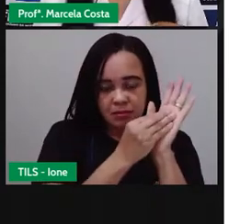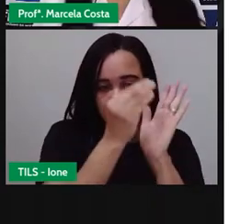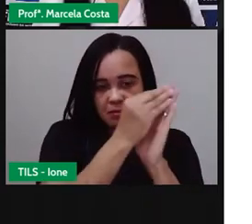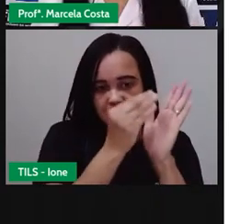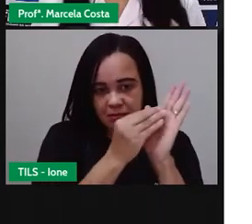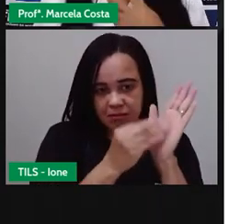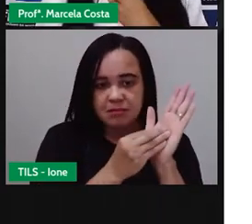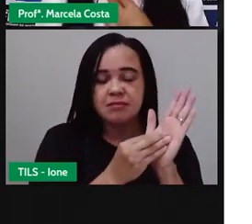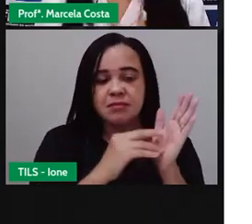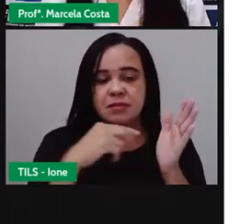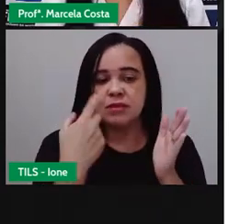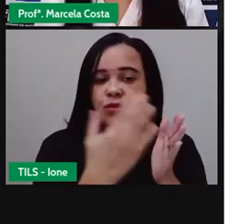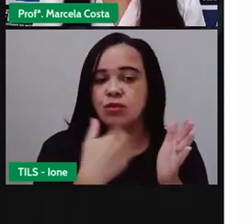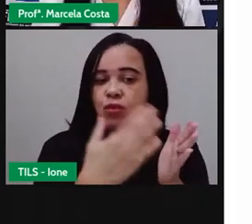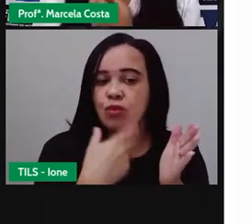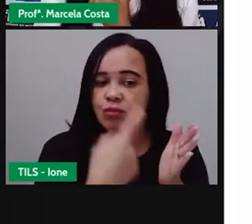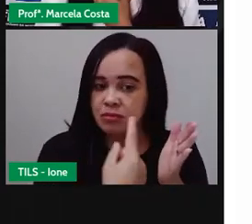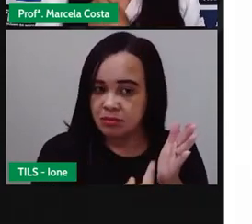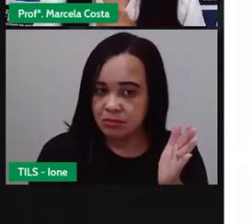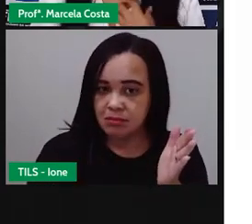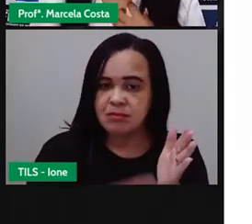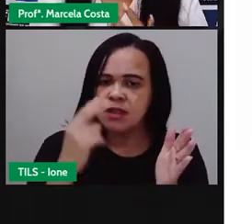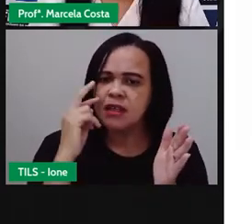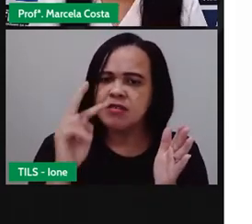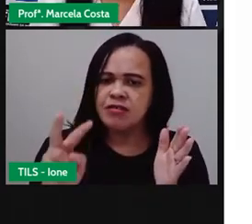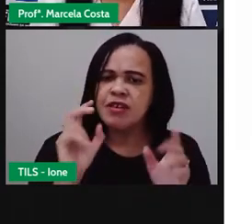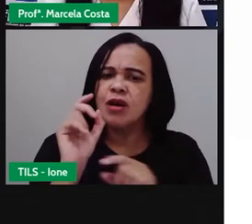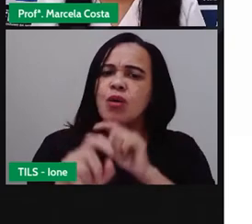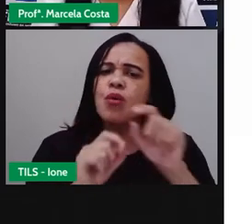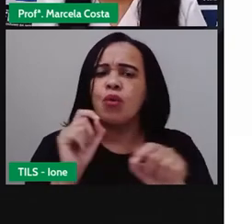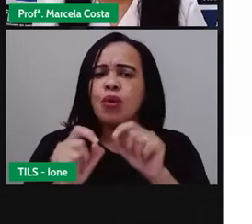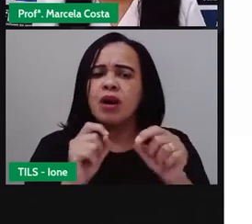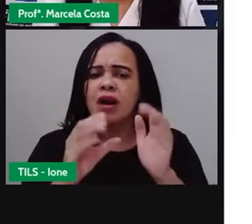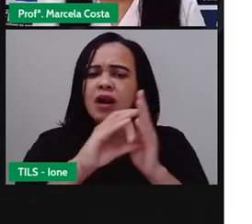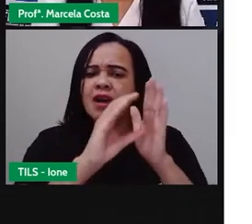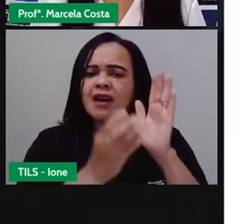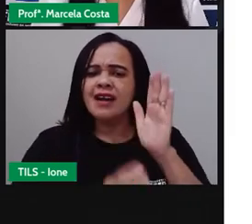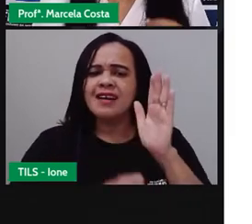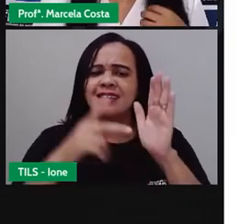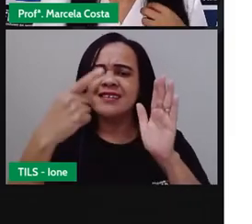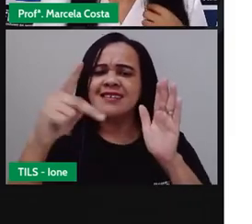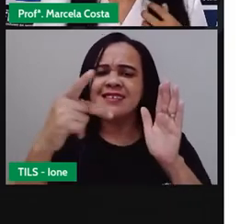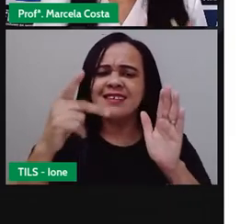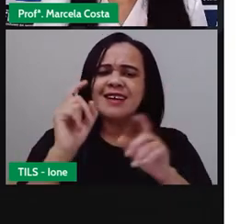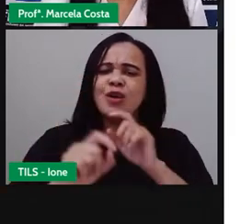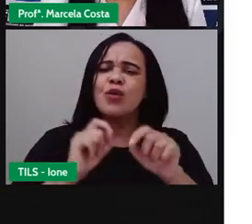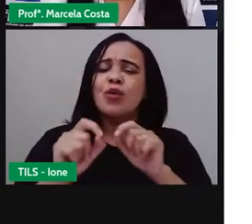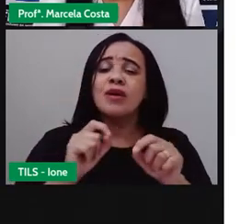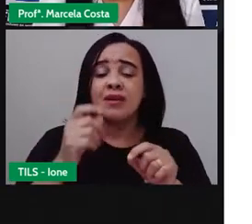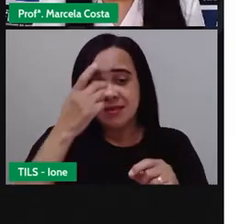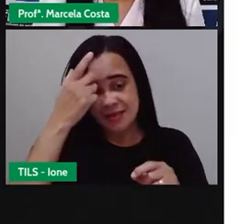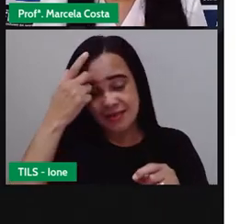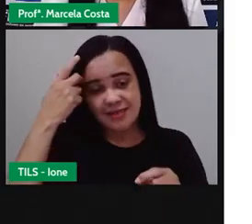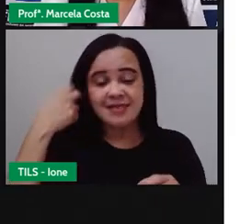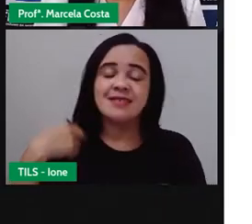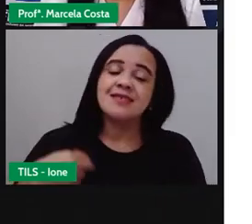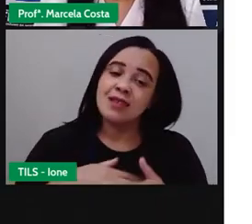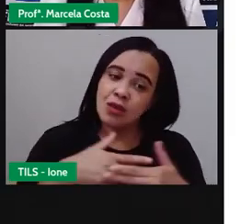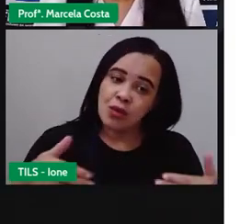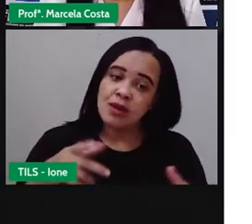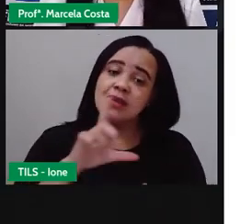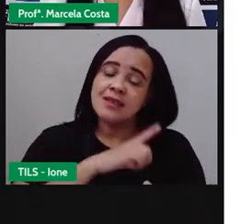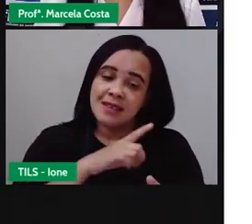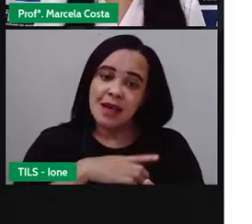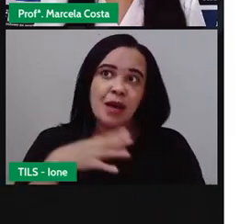E vê aí que já no título a gente já observa algumas características, algumas qualidades, como